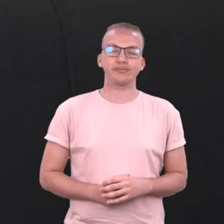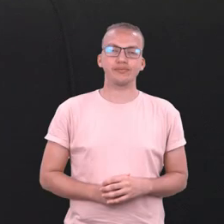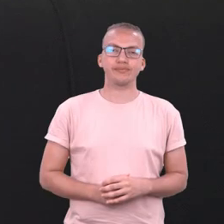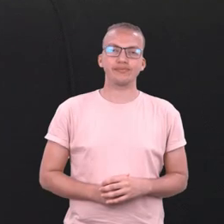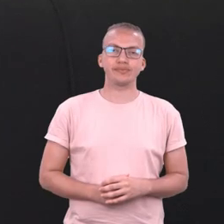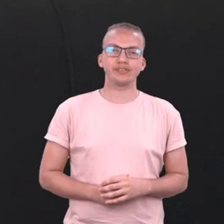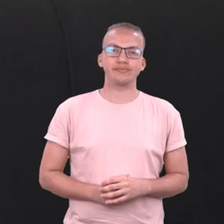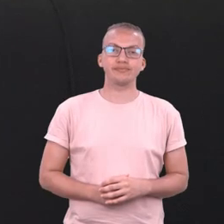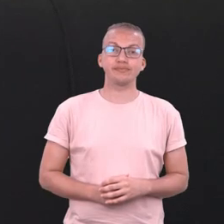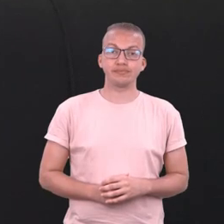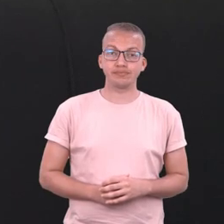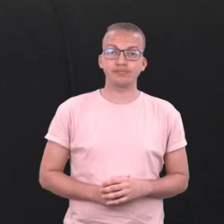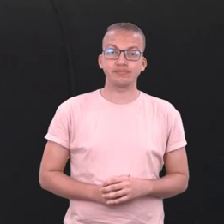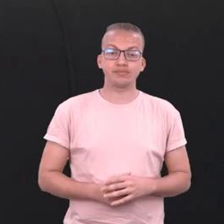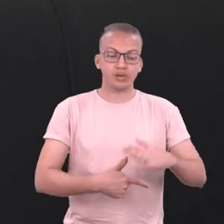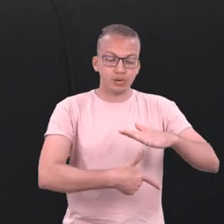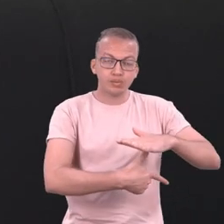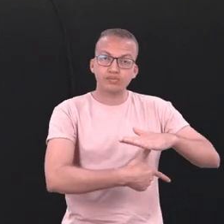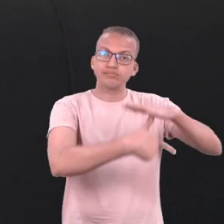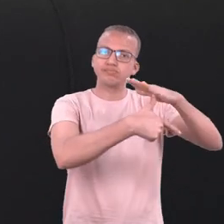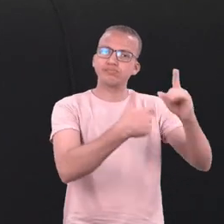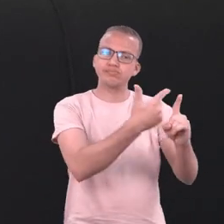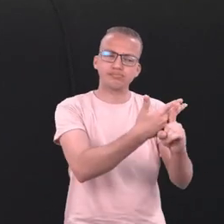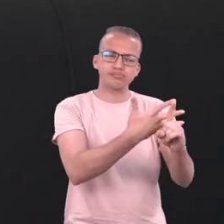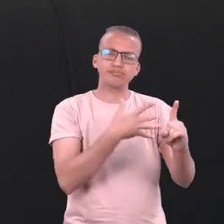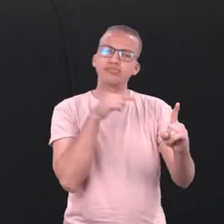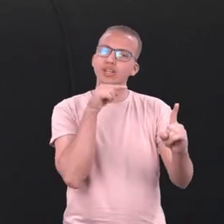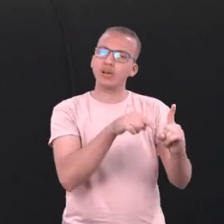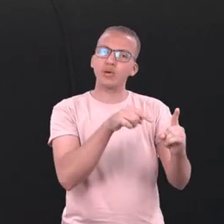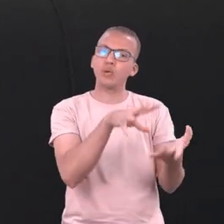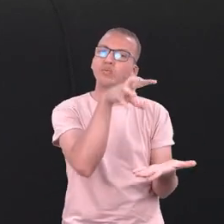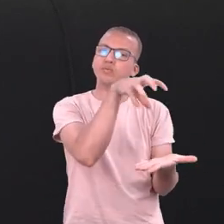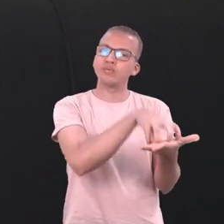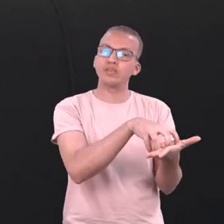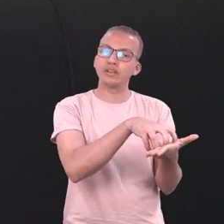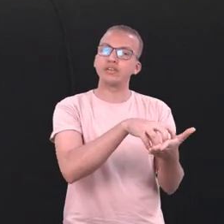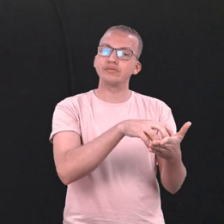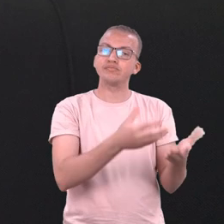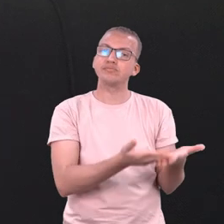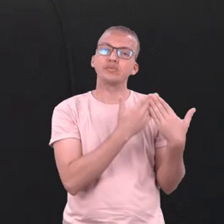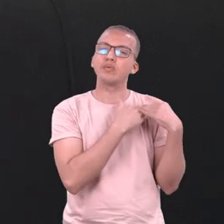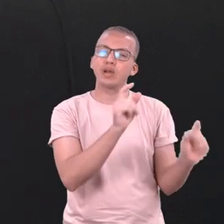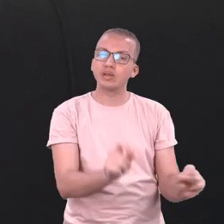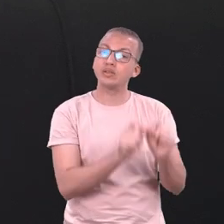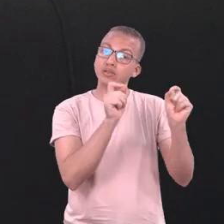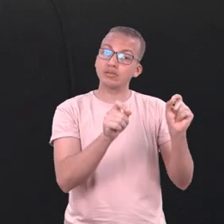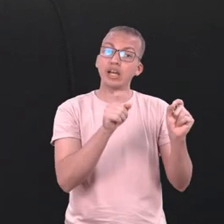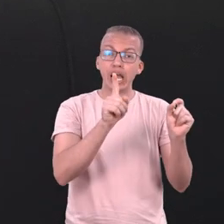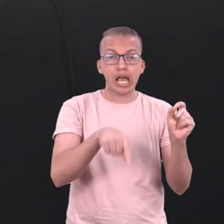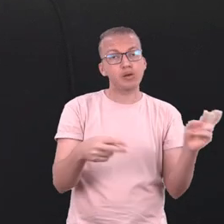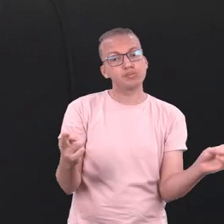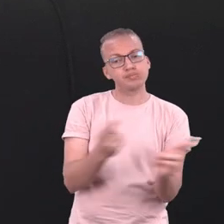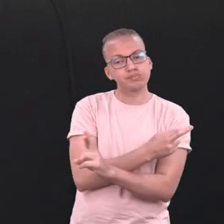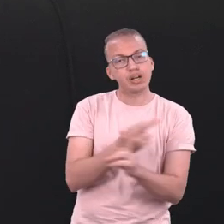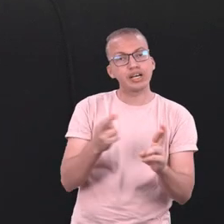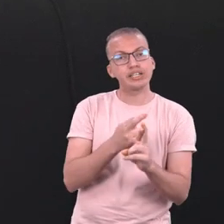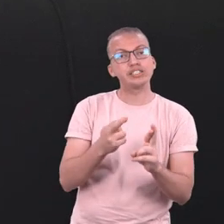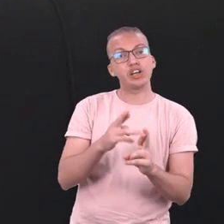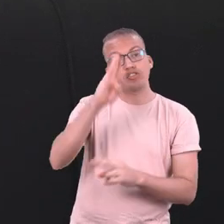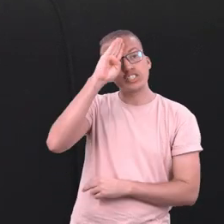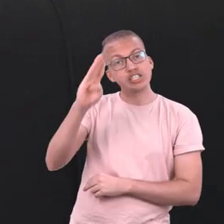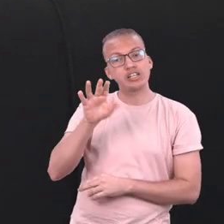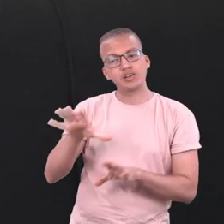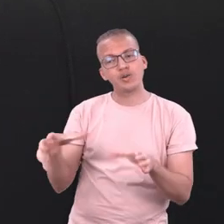A pró-reitoria de extensão é uma pró-reitoria que tem uma articulação direta com a comunidade e através dessa pró